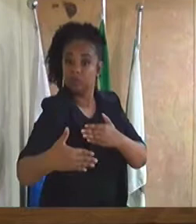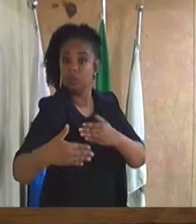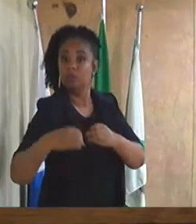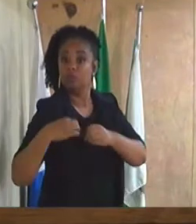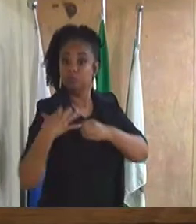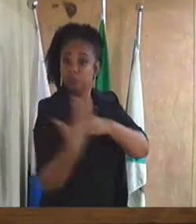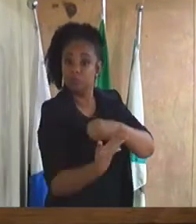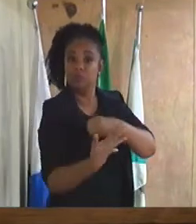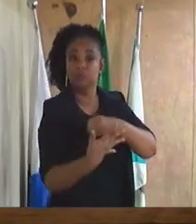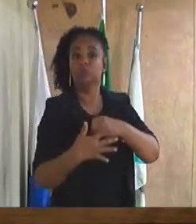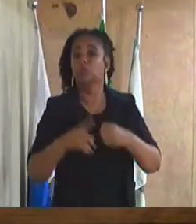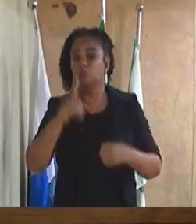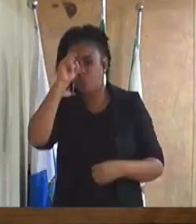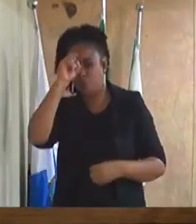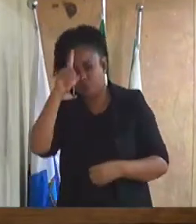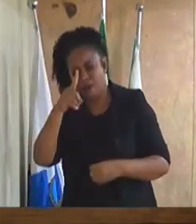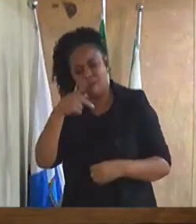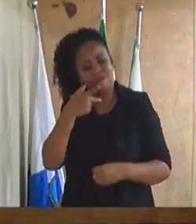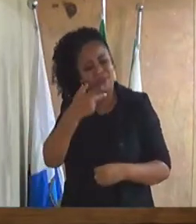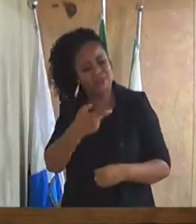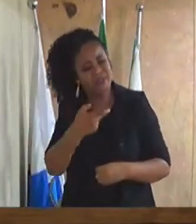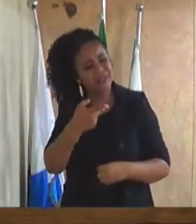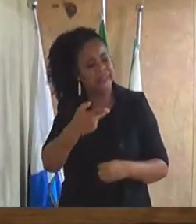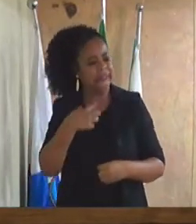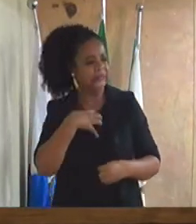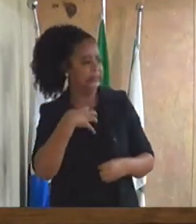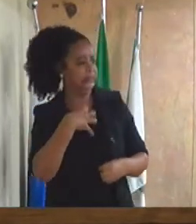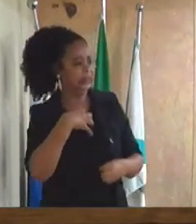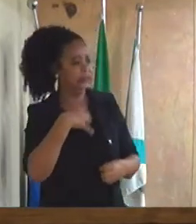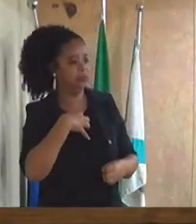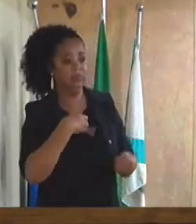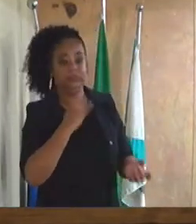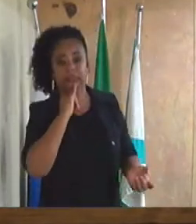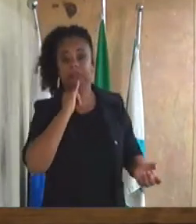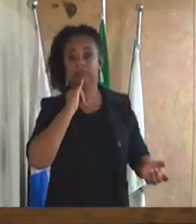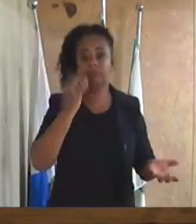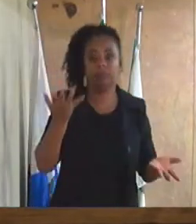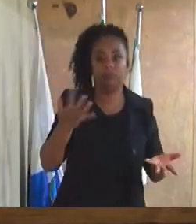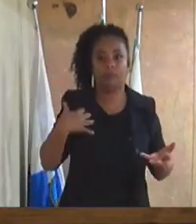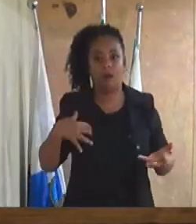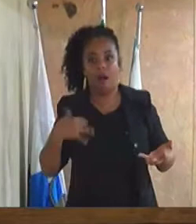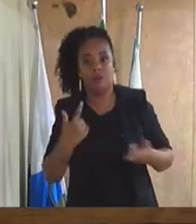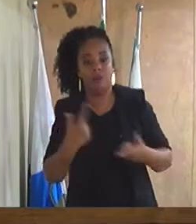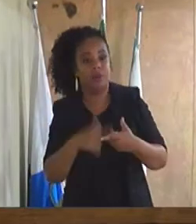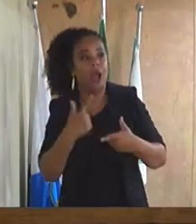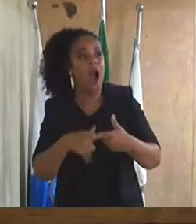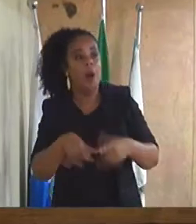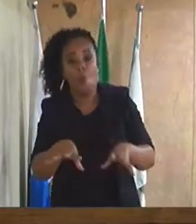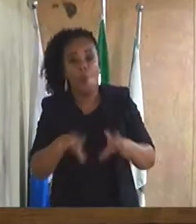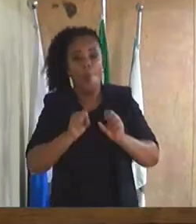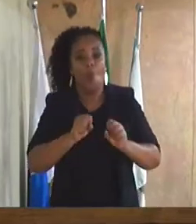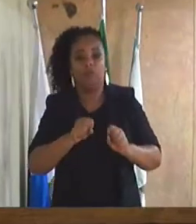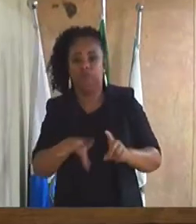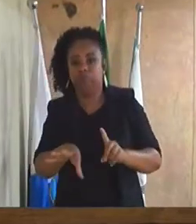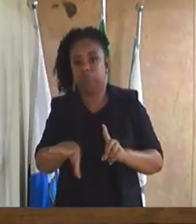Eu fiquei muito indignado em saber que quem foi contaminado pelo COVID,